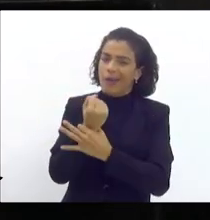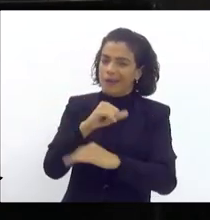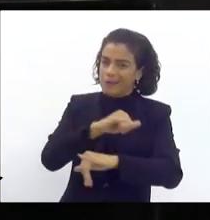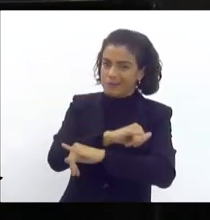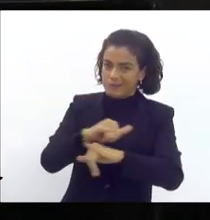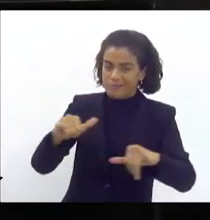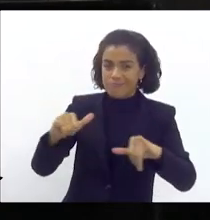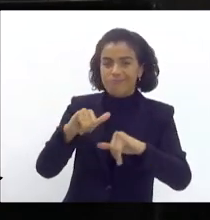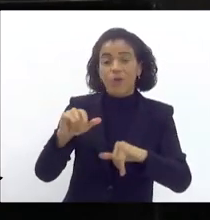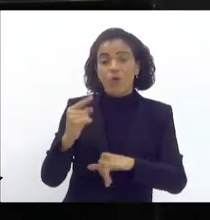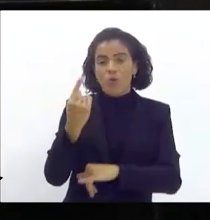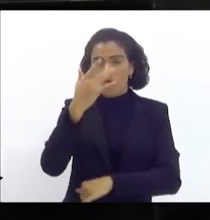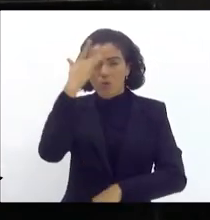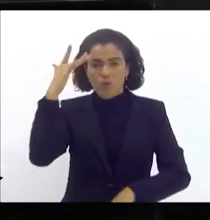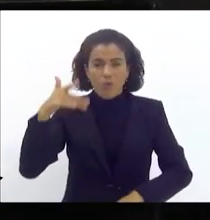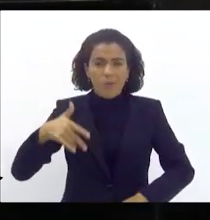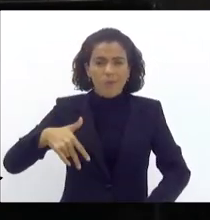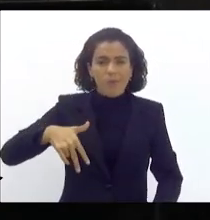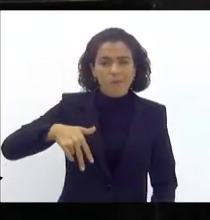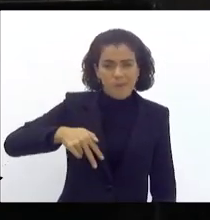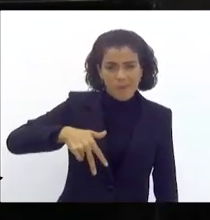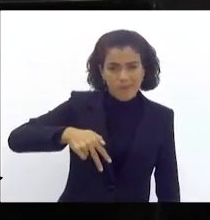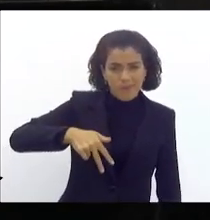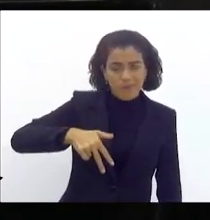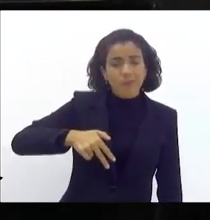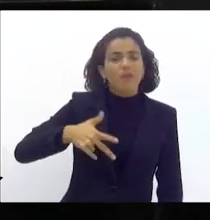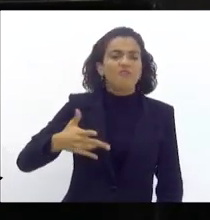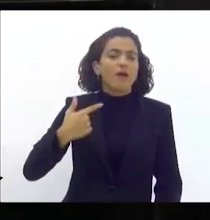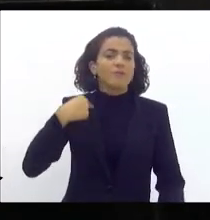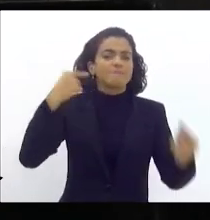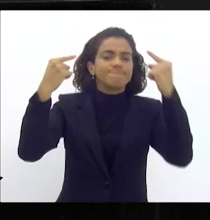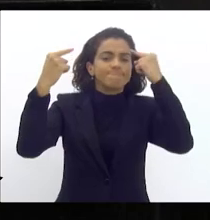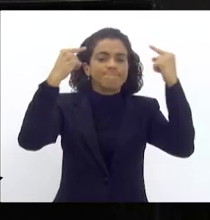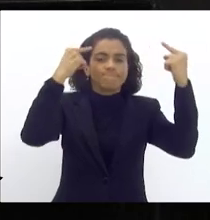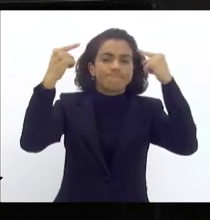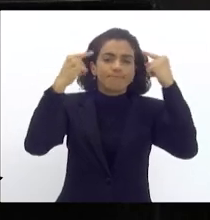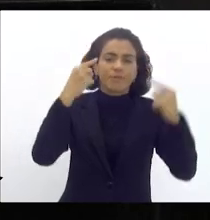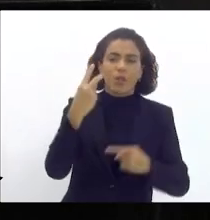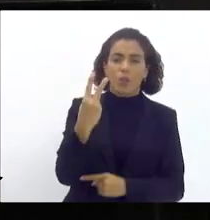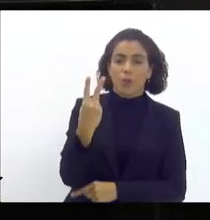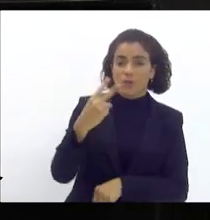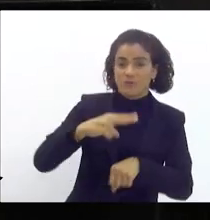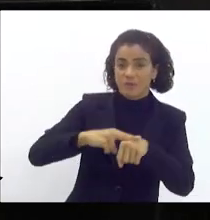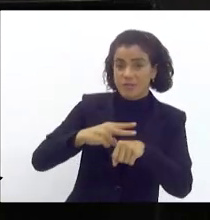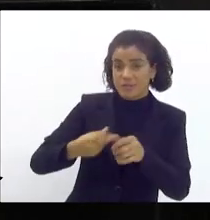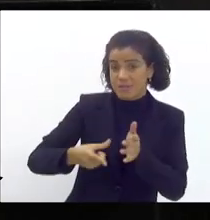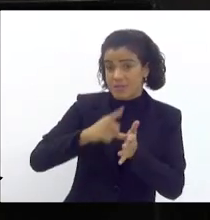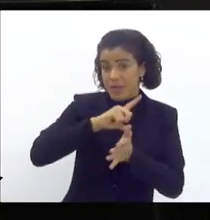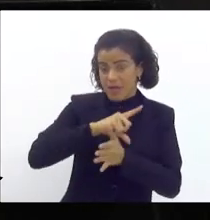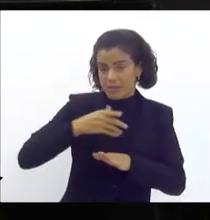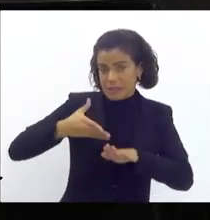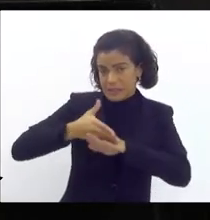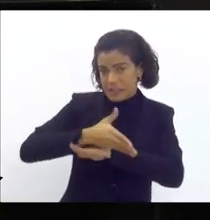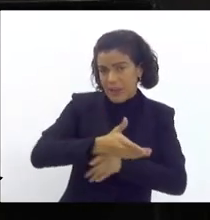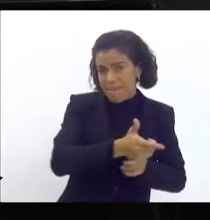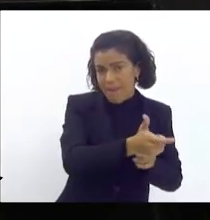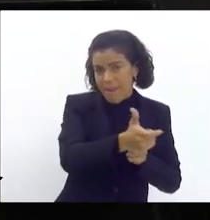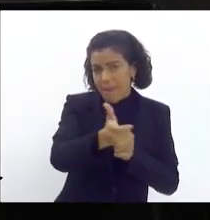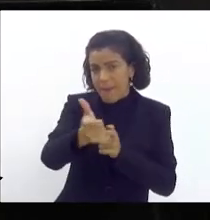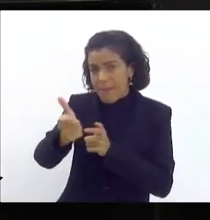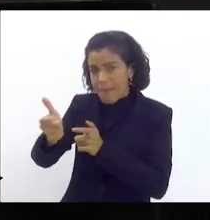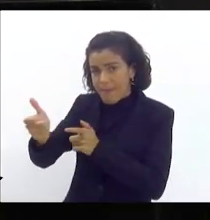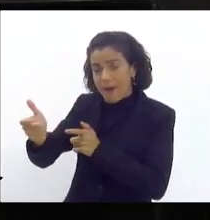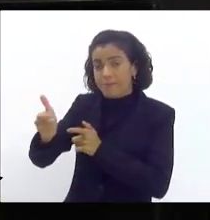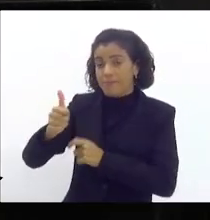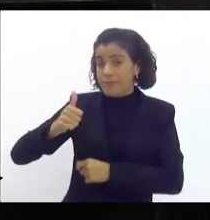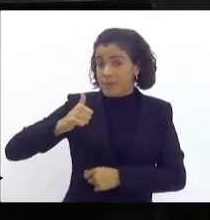que um marginal, um vagabundo vai pensar duas vezes antes de entrar numa escola atirando. Na